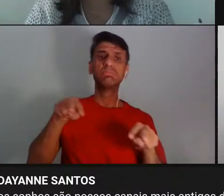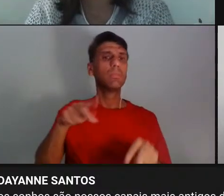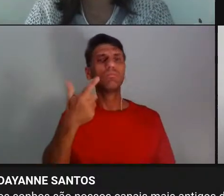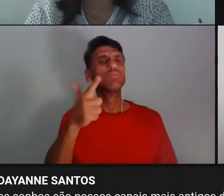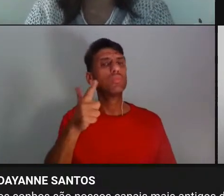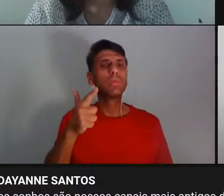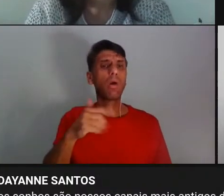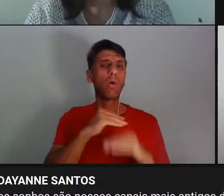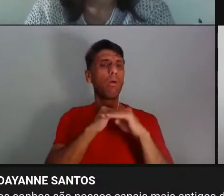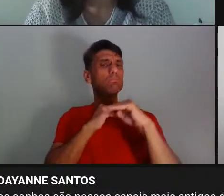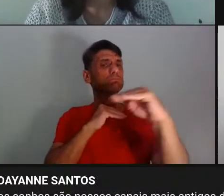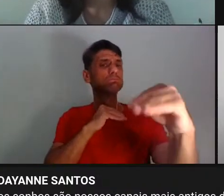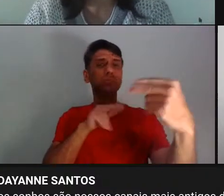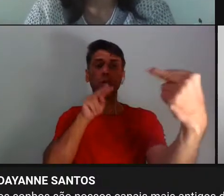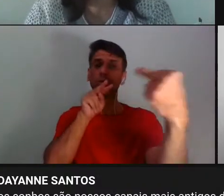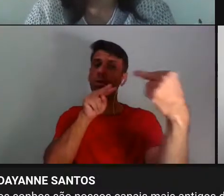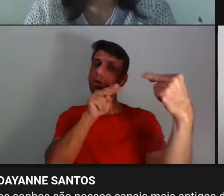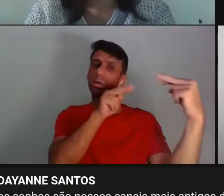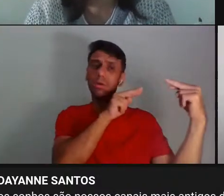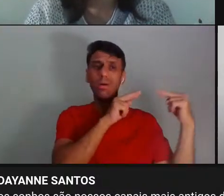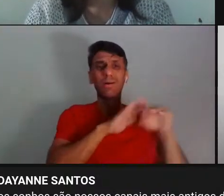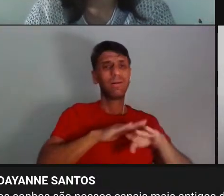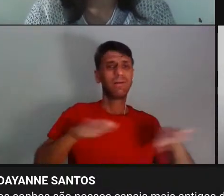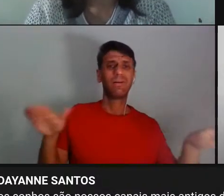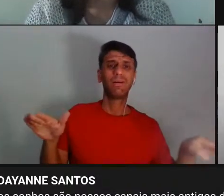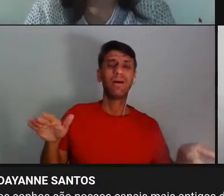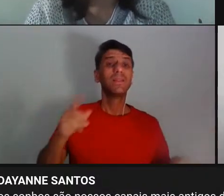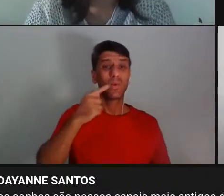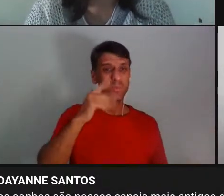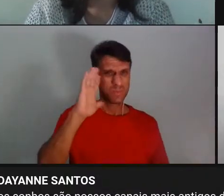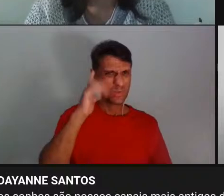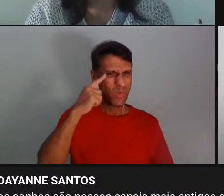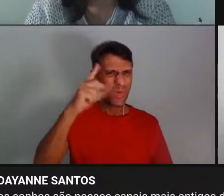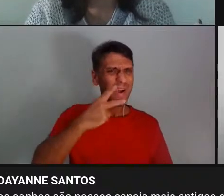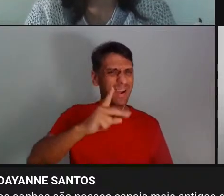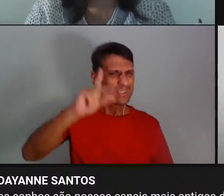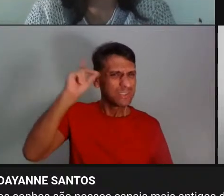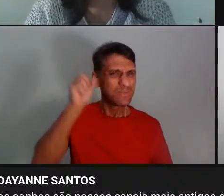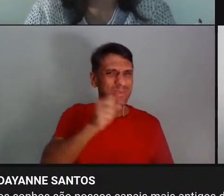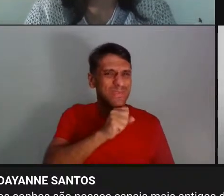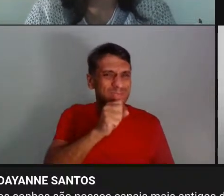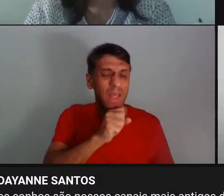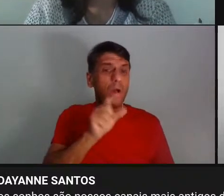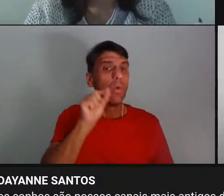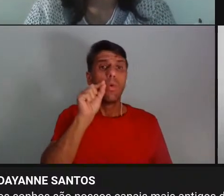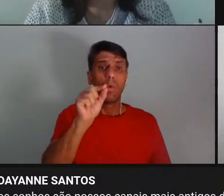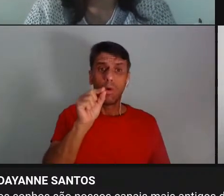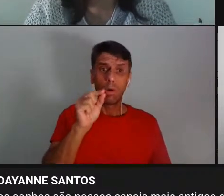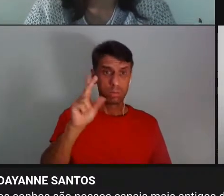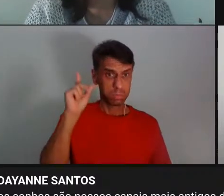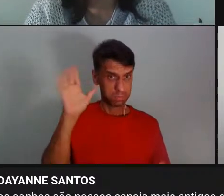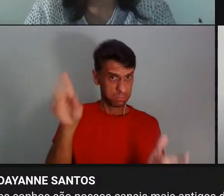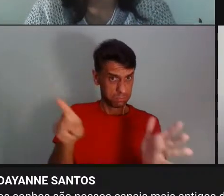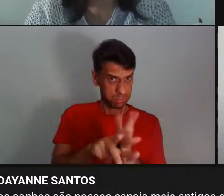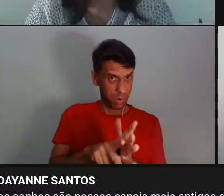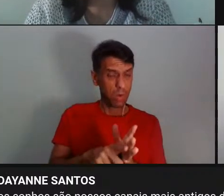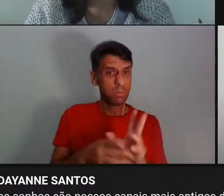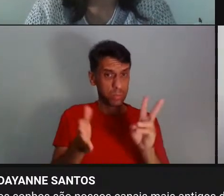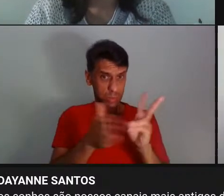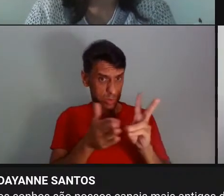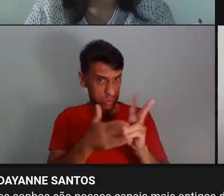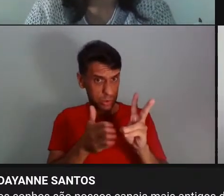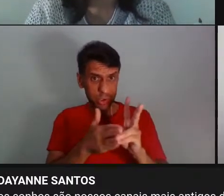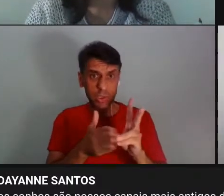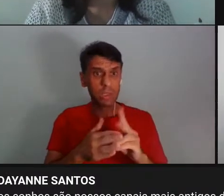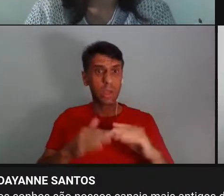velhos não nos olham de cima pra baixo, eles olham na horizontal. E é por isso que nós os respeitamos, né? Porque a gente sabe que tá na horizontal,